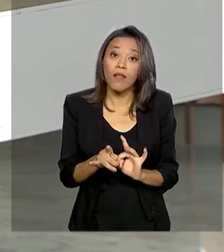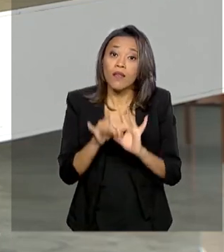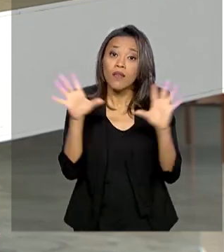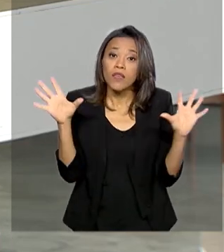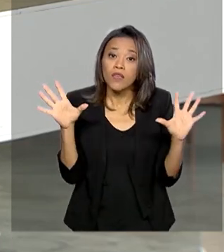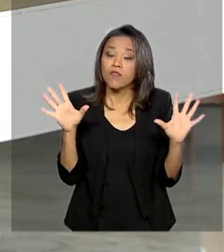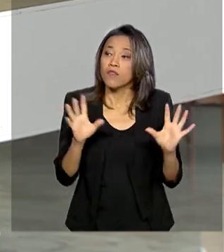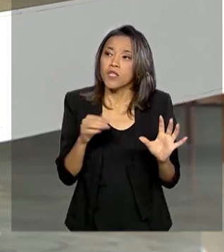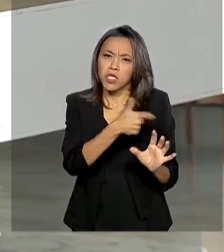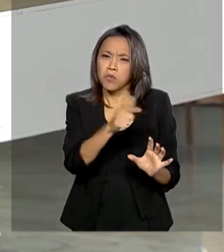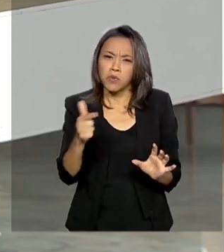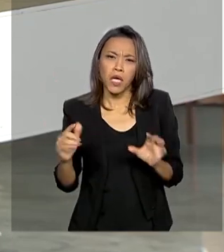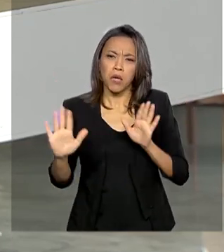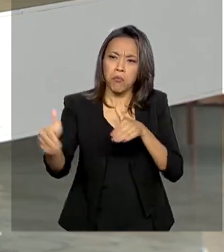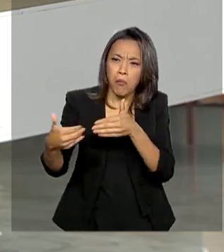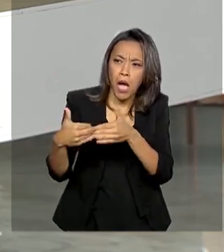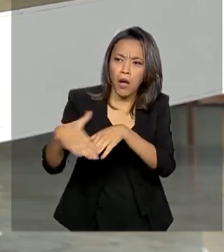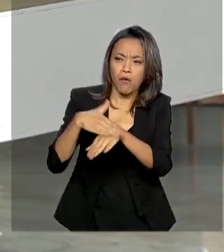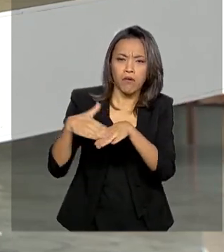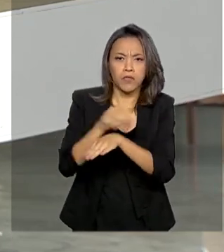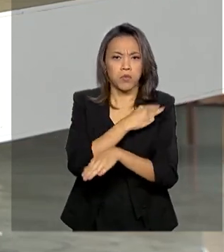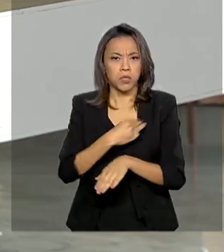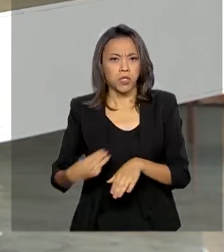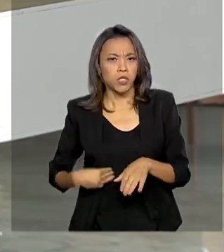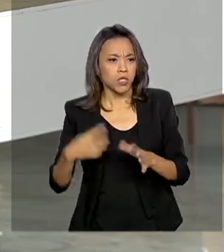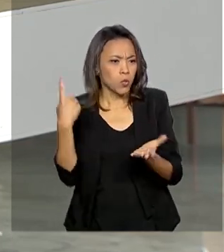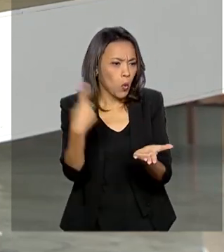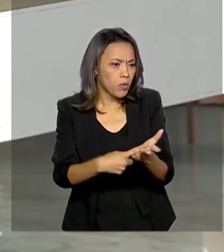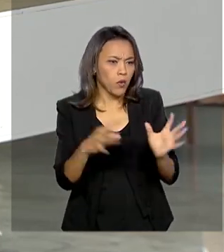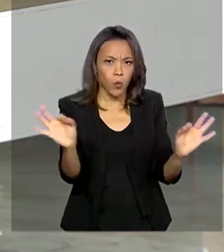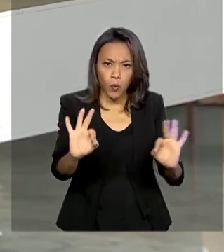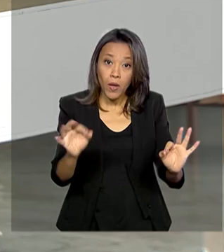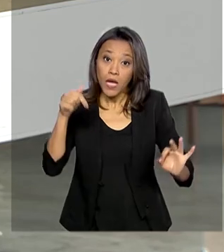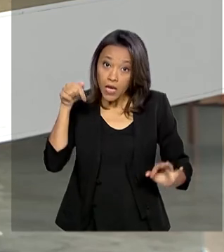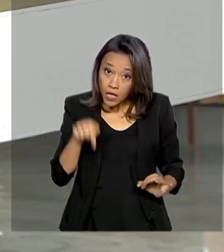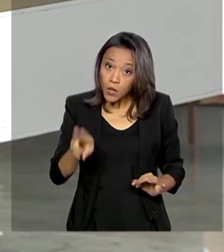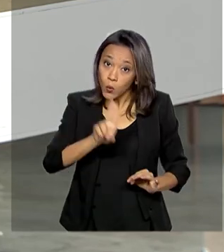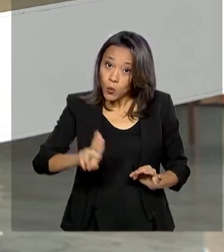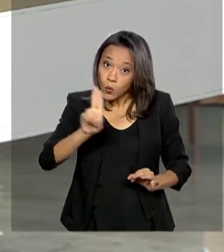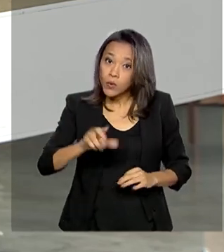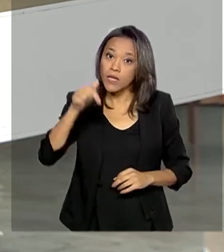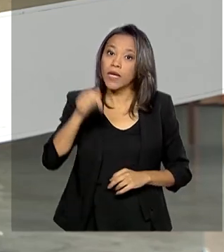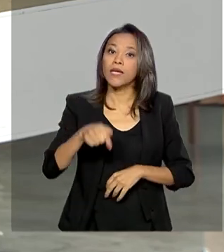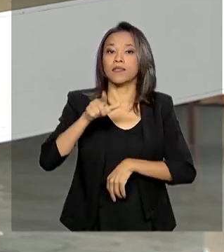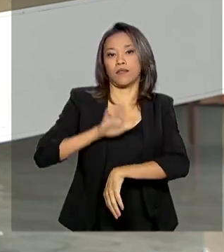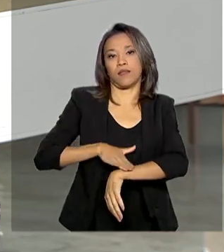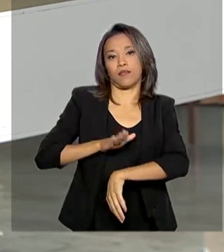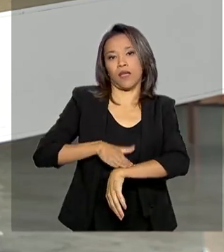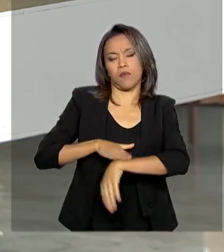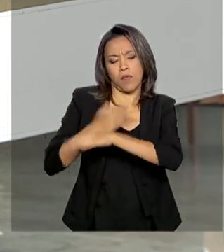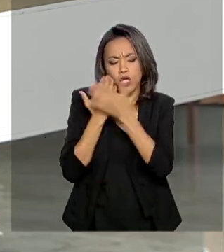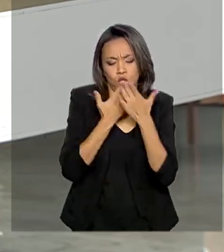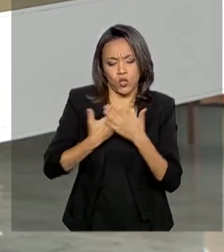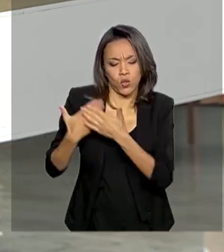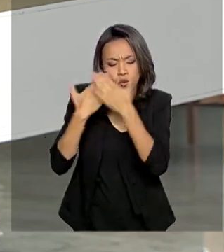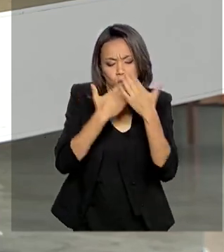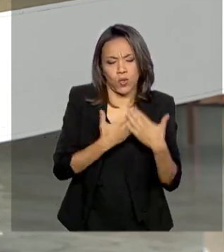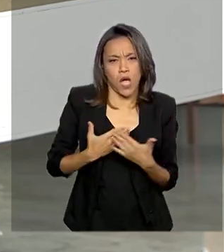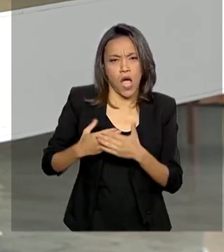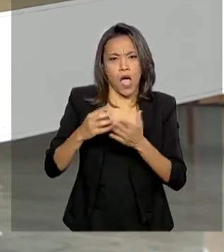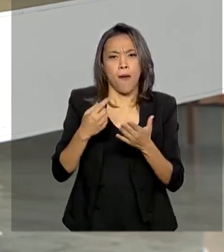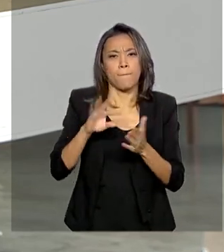sem despachos com ministros ou assessores, é porque ele usa esse tempo para estudar projetos e se